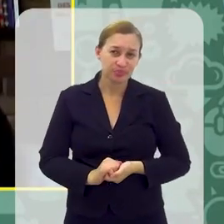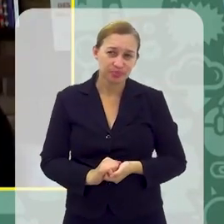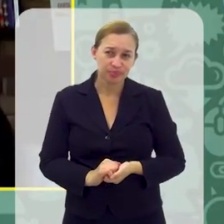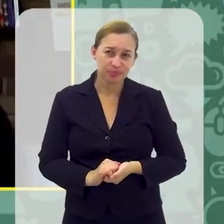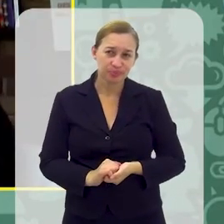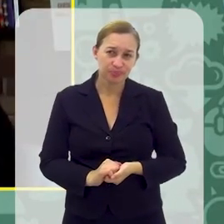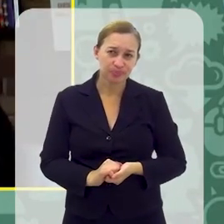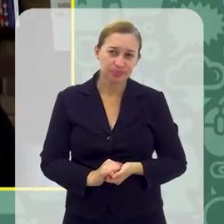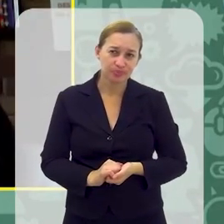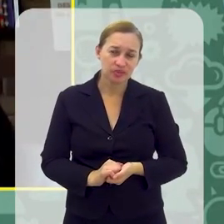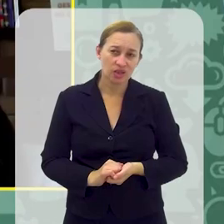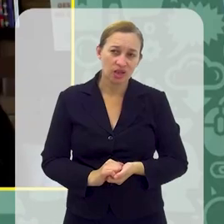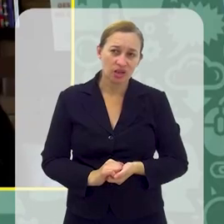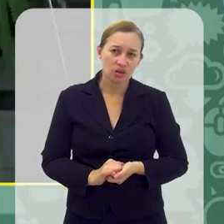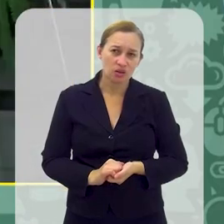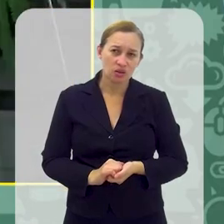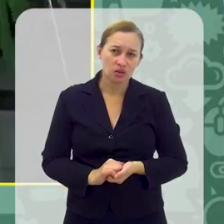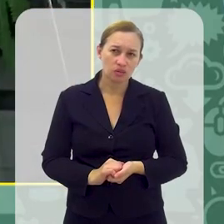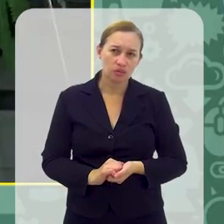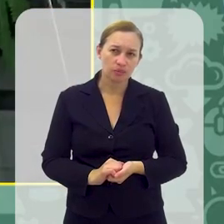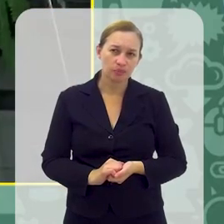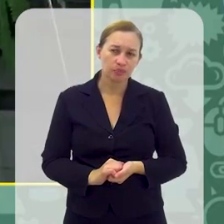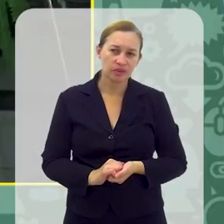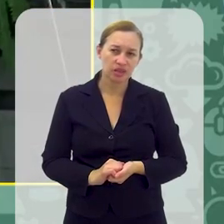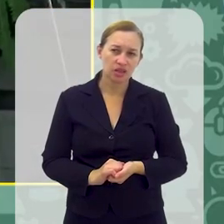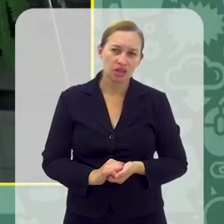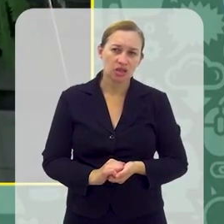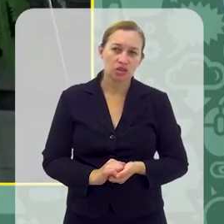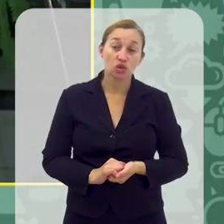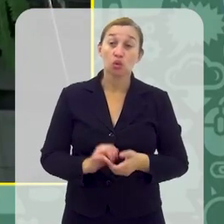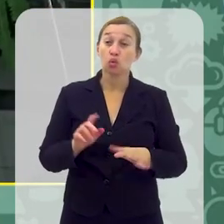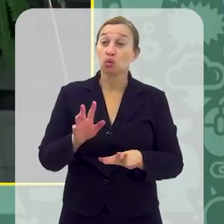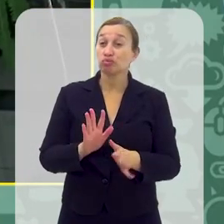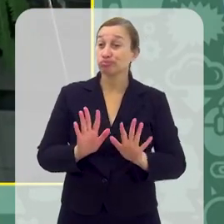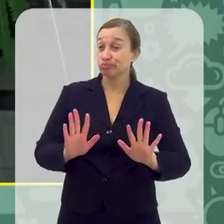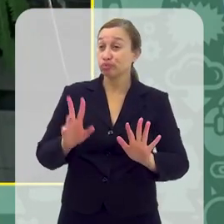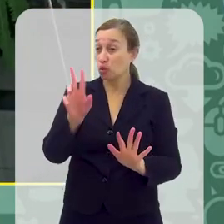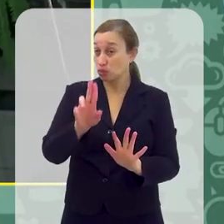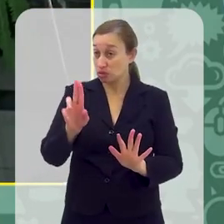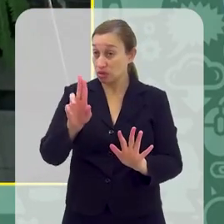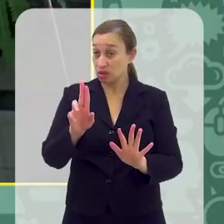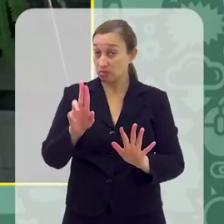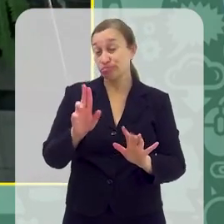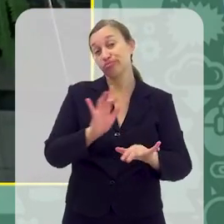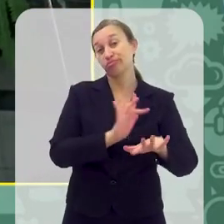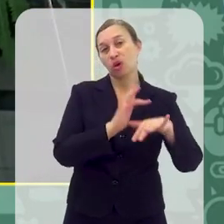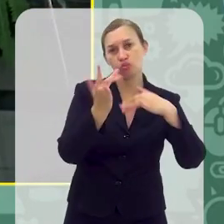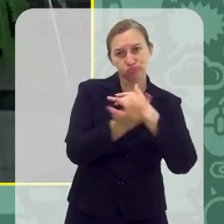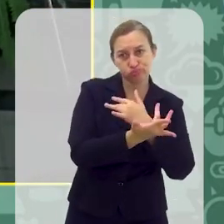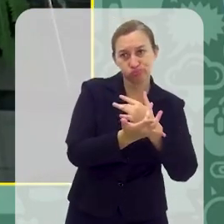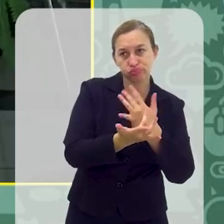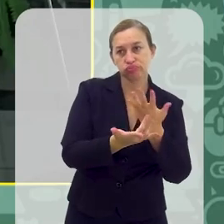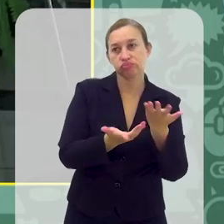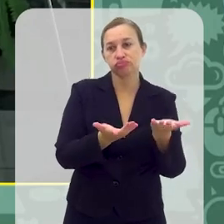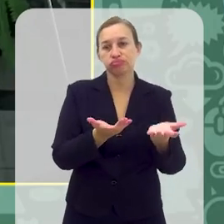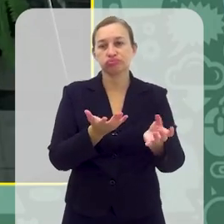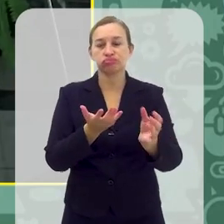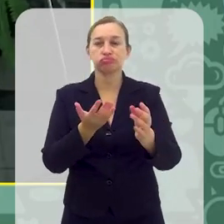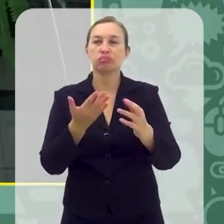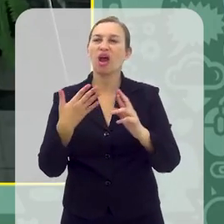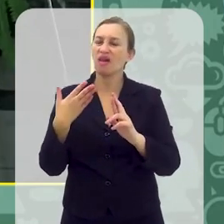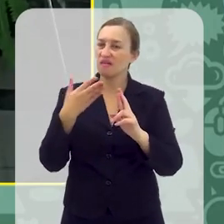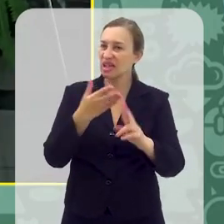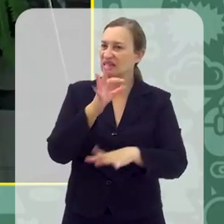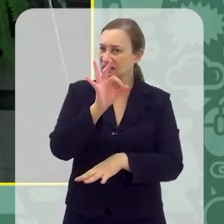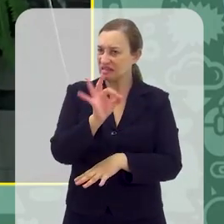O grande parâmetro que a gente usa, que serve para a rede social, serve para álcool, serve para jogo,